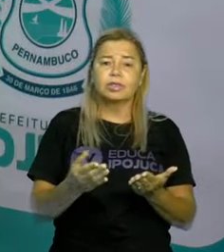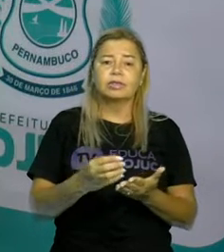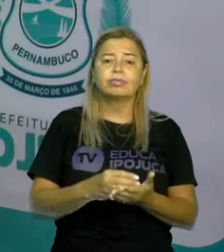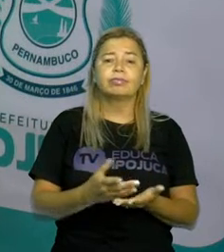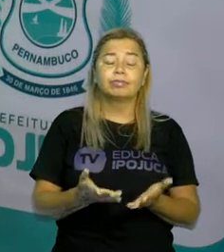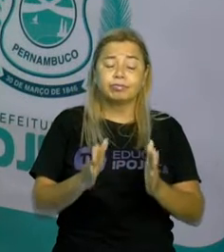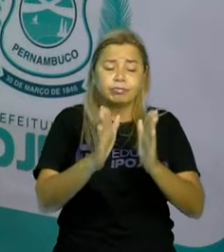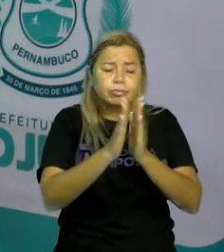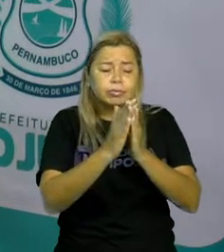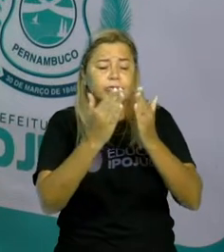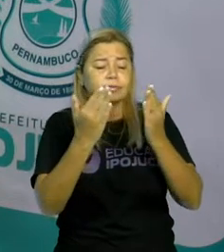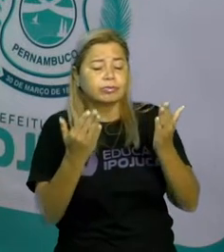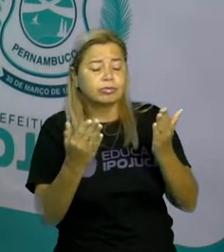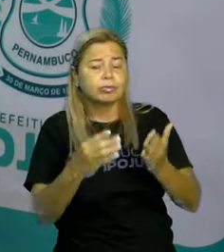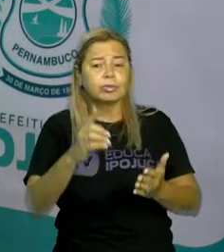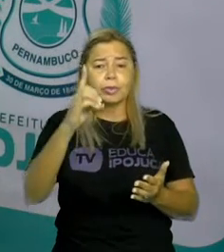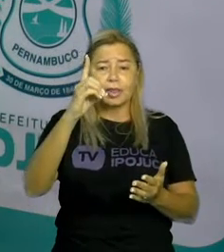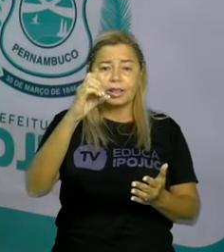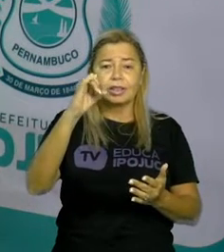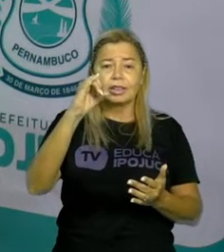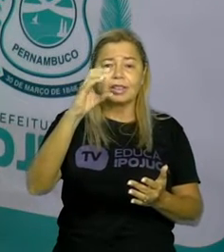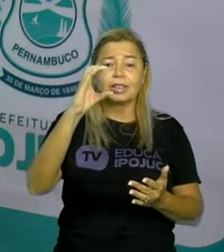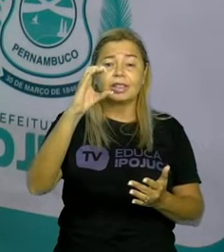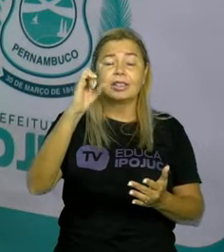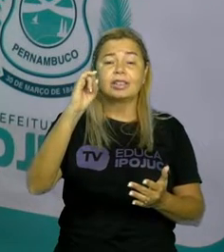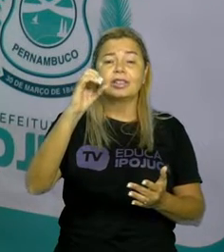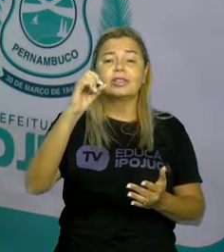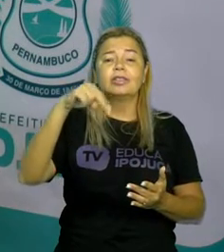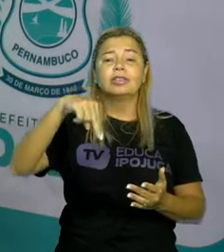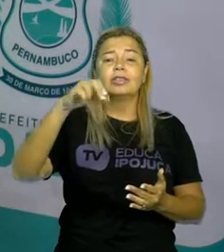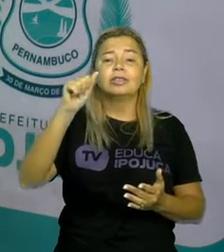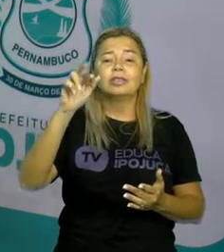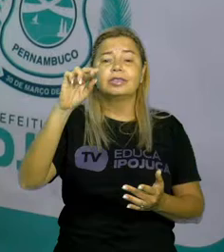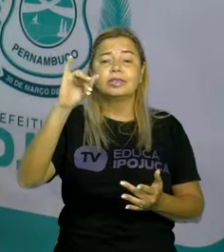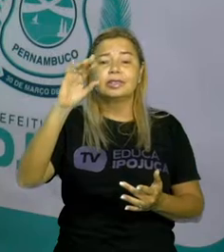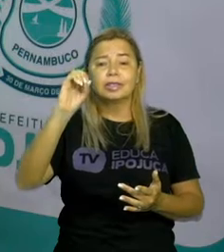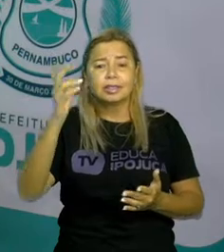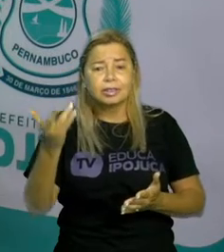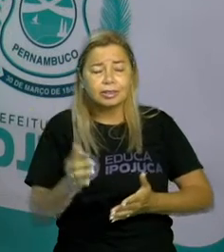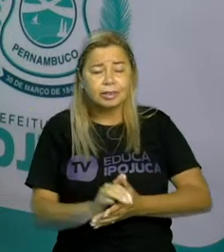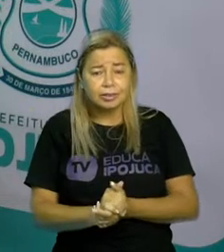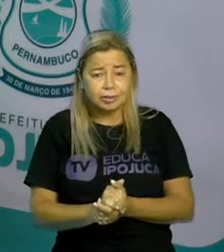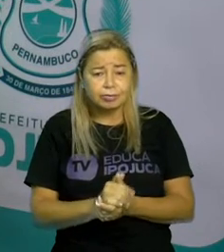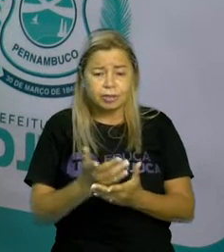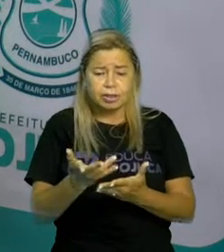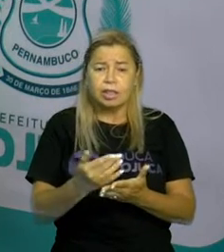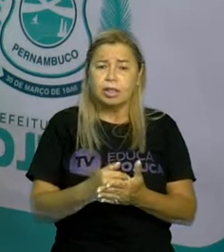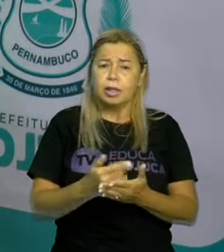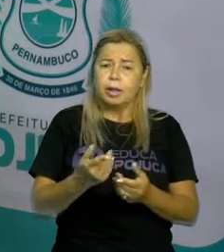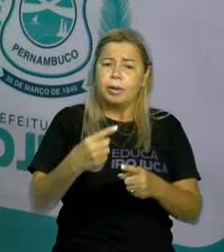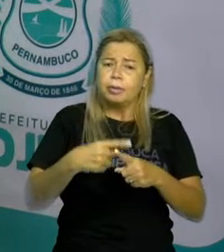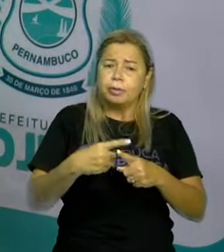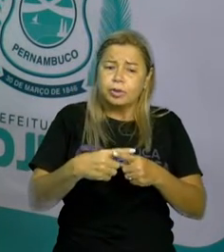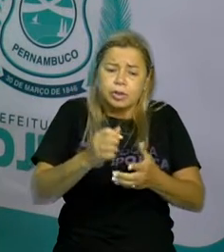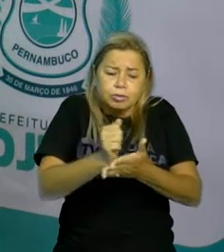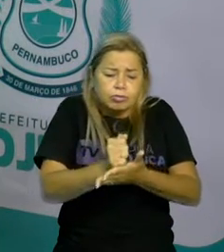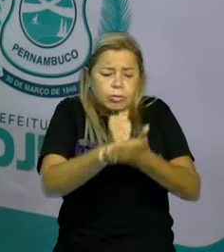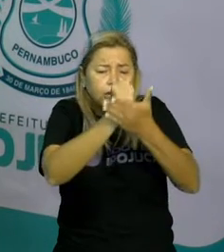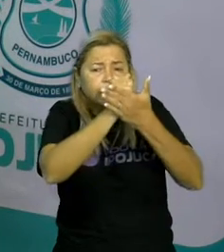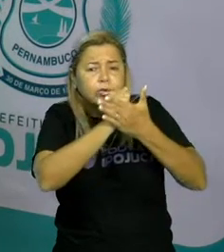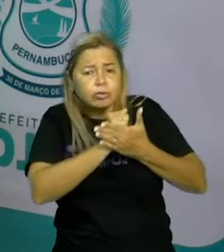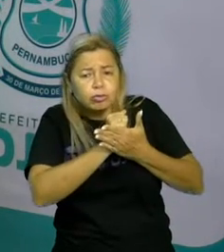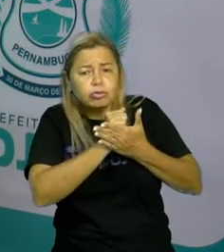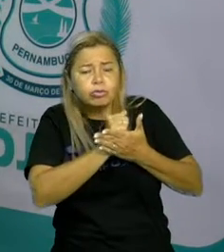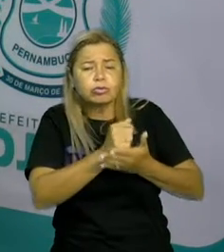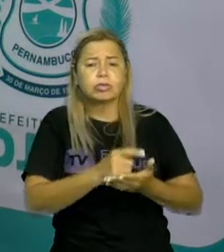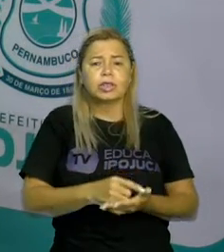gente? A gente tem que procurar no dicionário. O dicionário, ele é o nosso campo de pesquisa. Toda vez que você